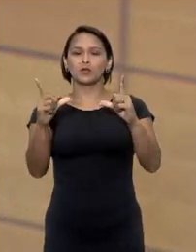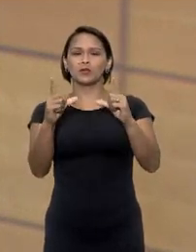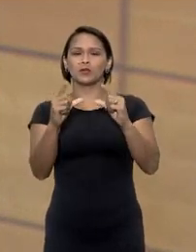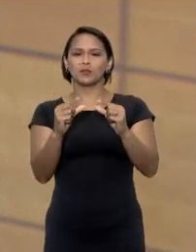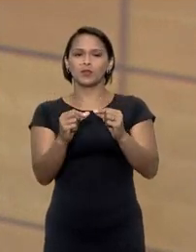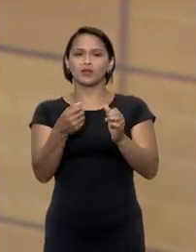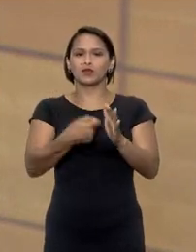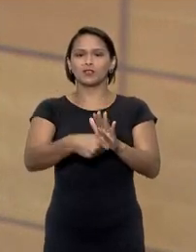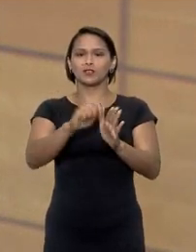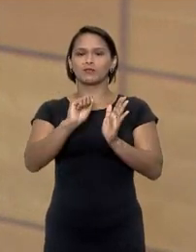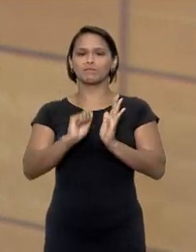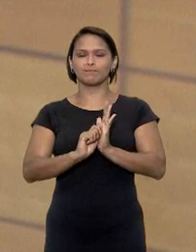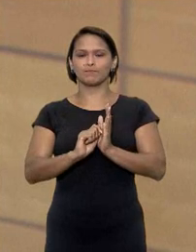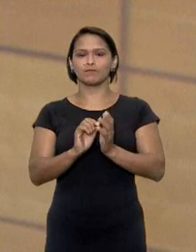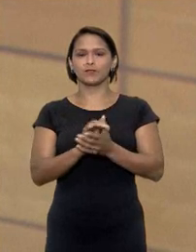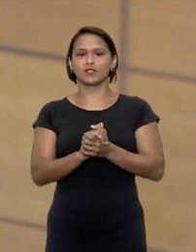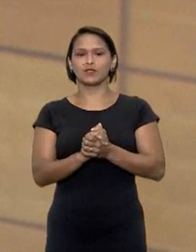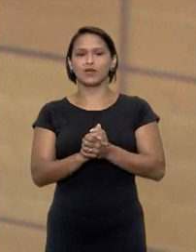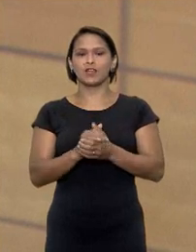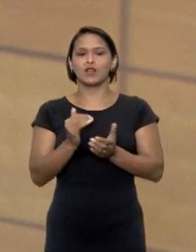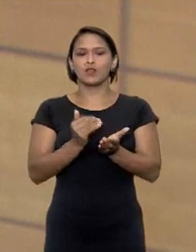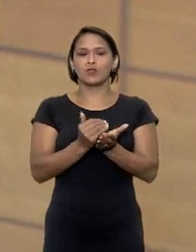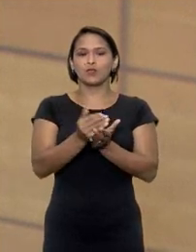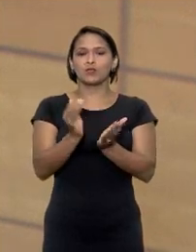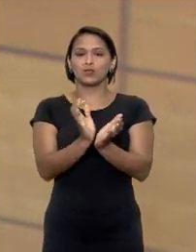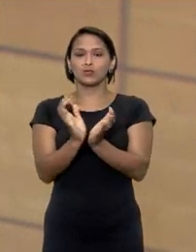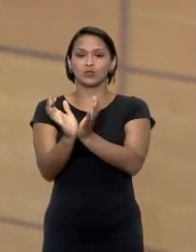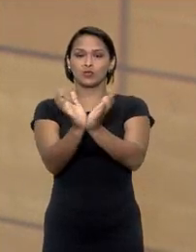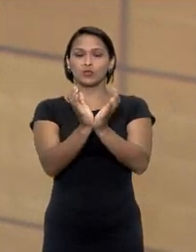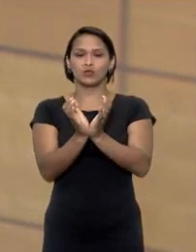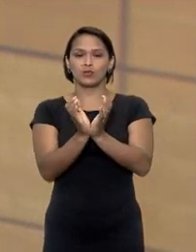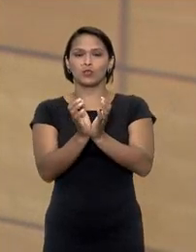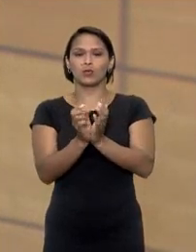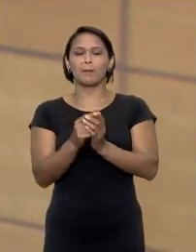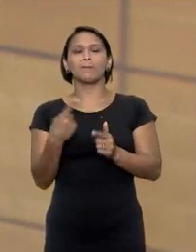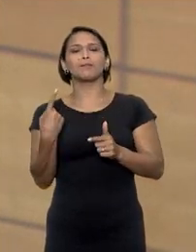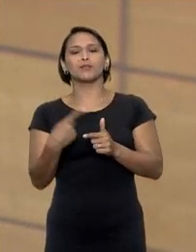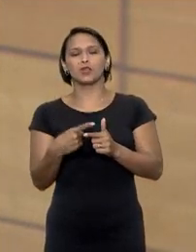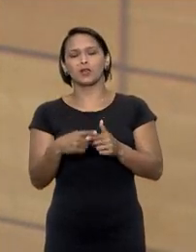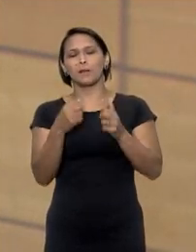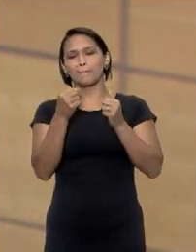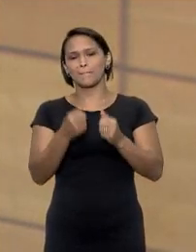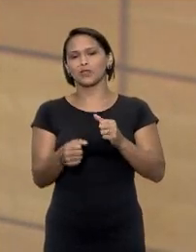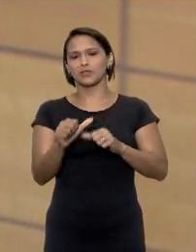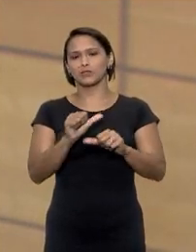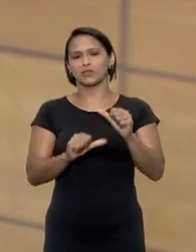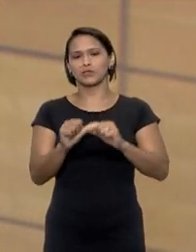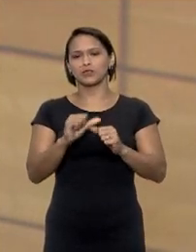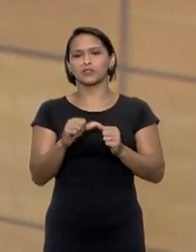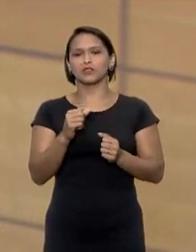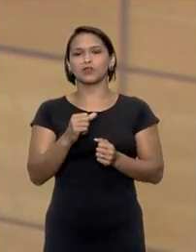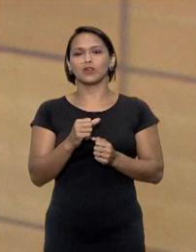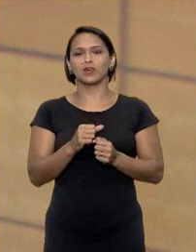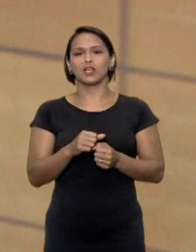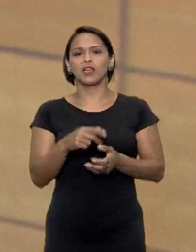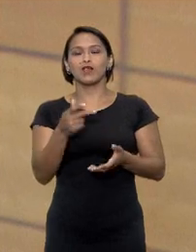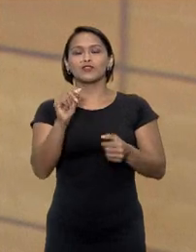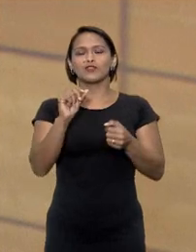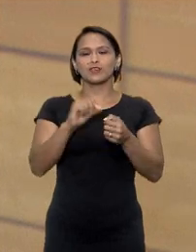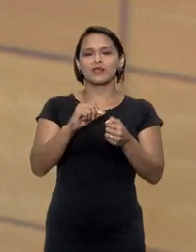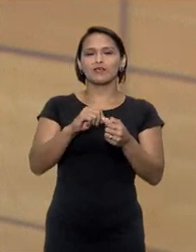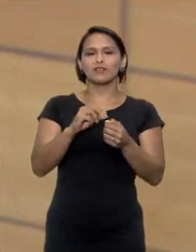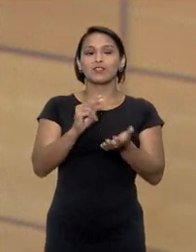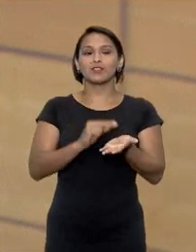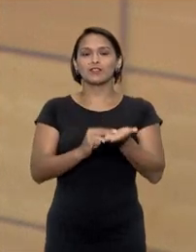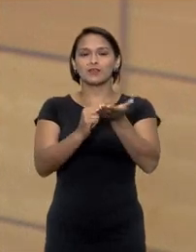defesa desse tipo de interesse privilegia aproveitar o processo coletivo por isso pode haver a sucessão da parte autora pelo ministério